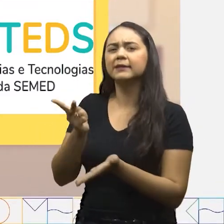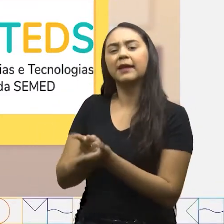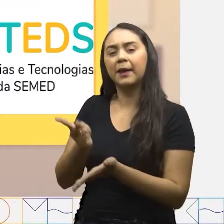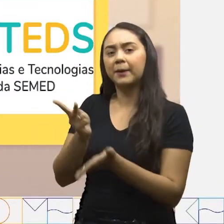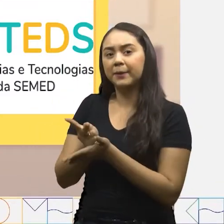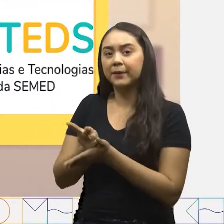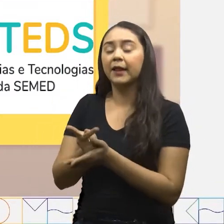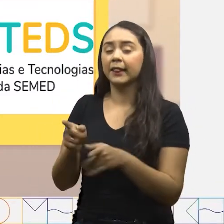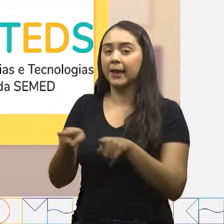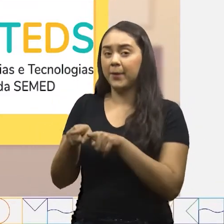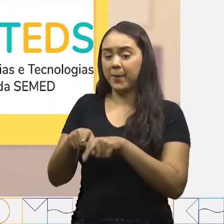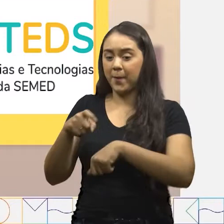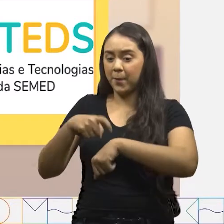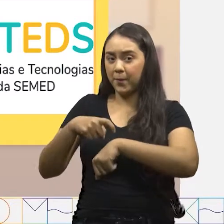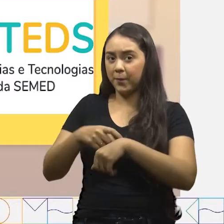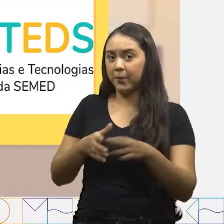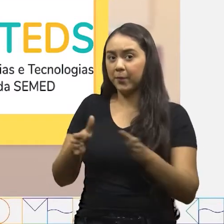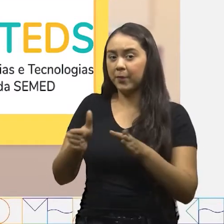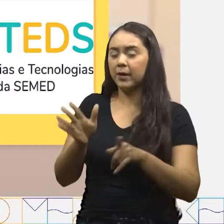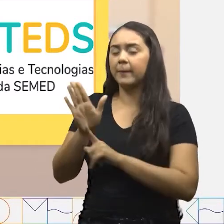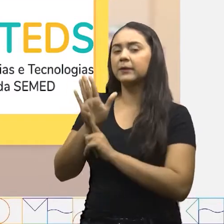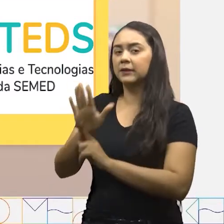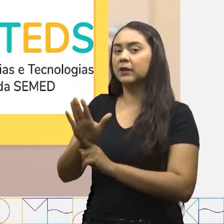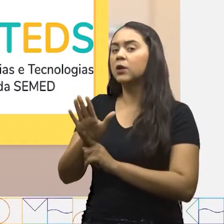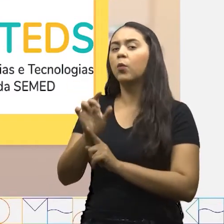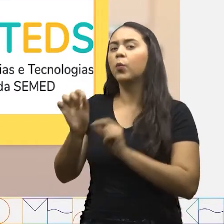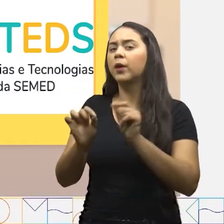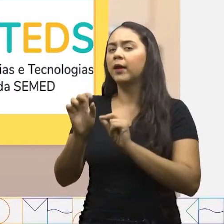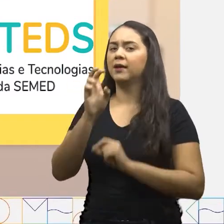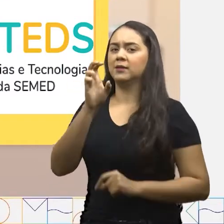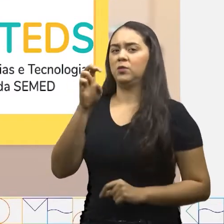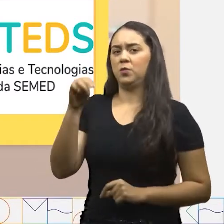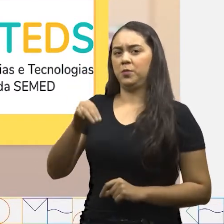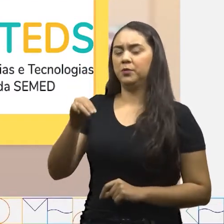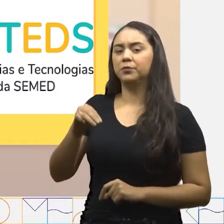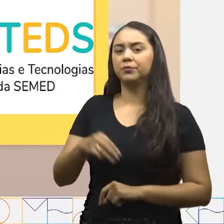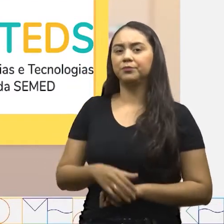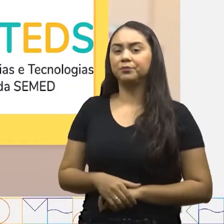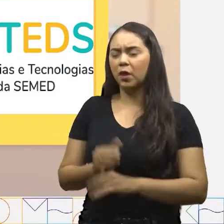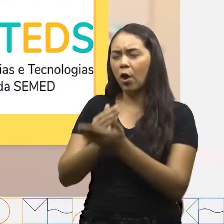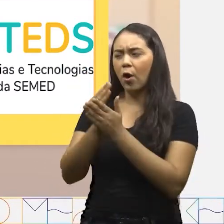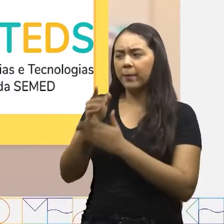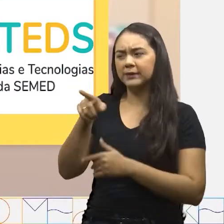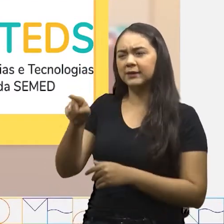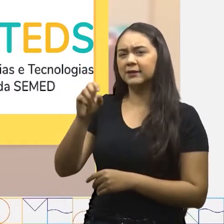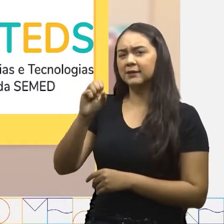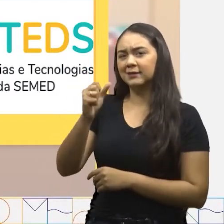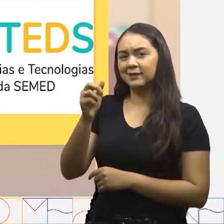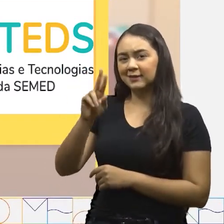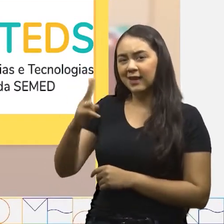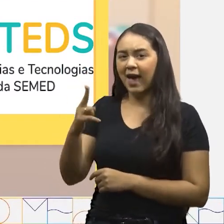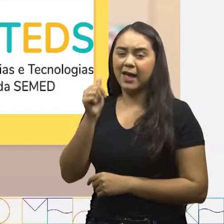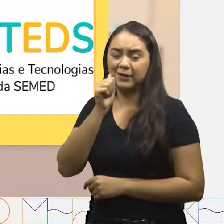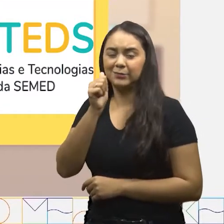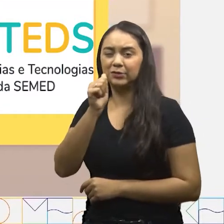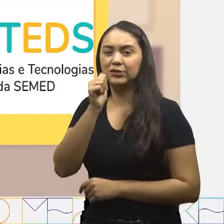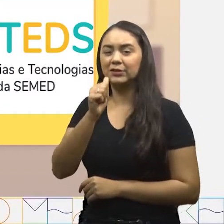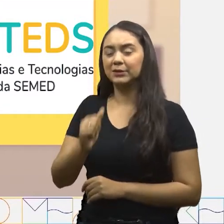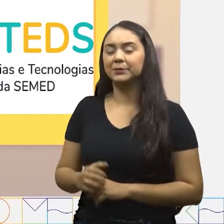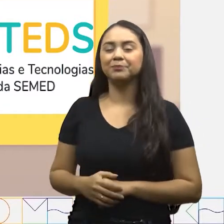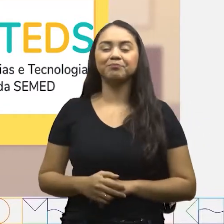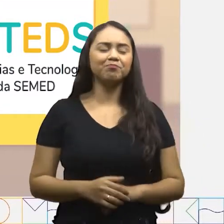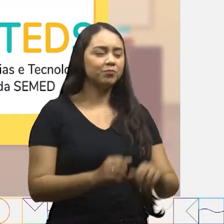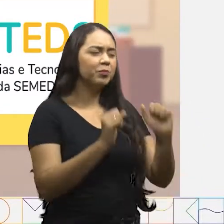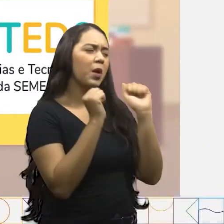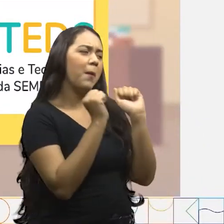todo! O tempo da apresentação será de 5 minutos! Podemos começar por você, Sara? Sim, podemos sim!